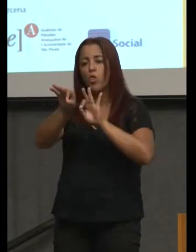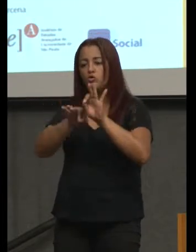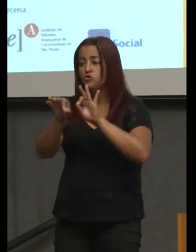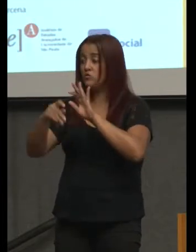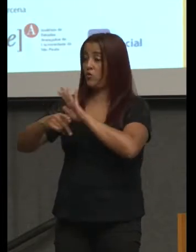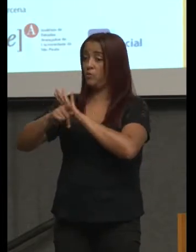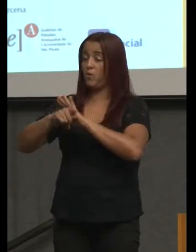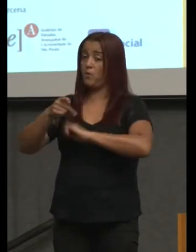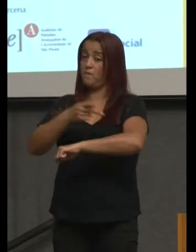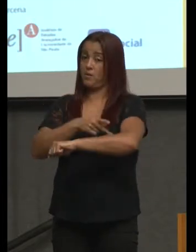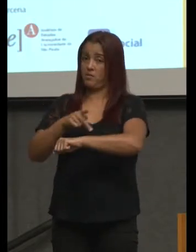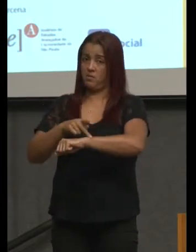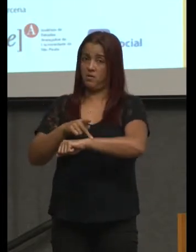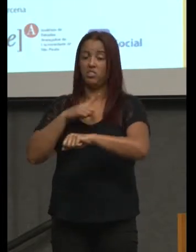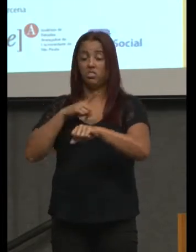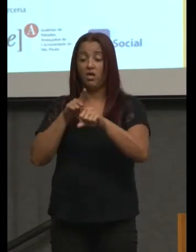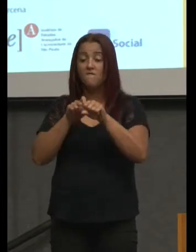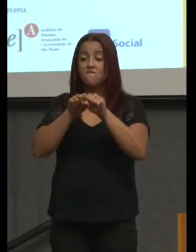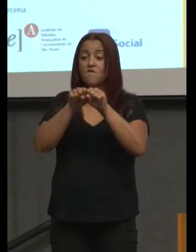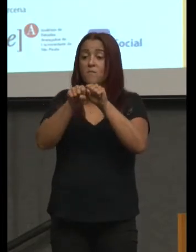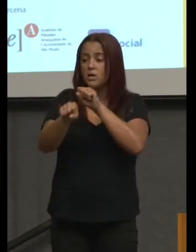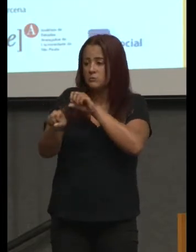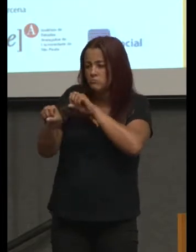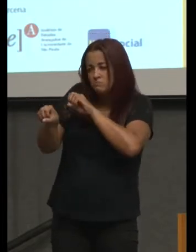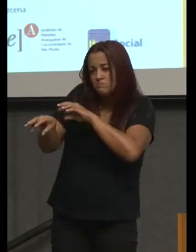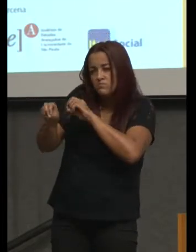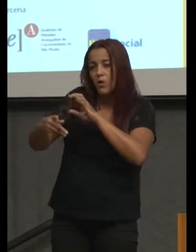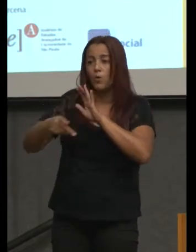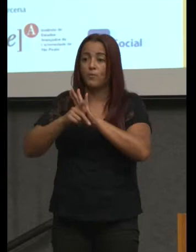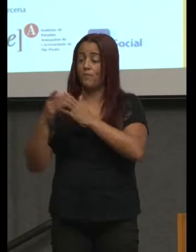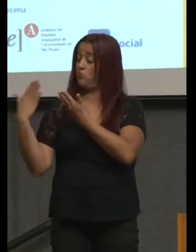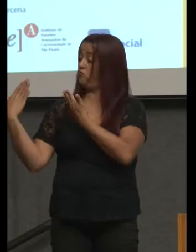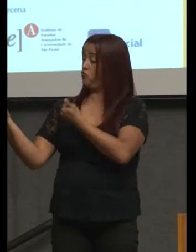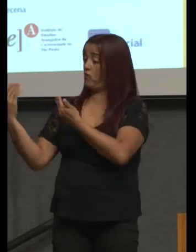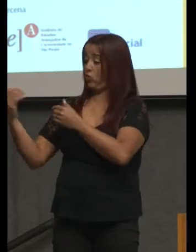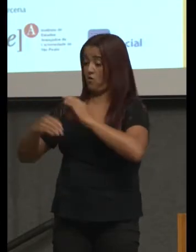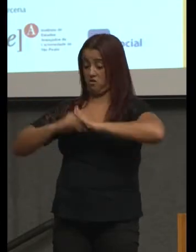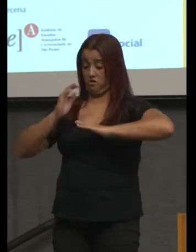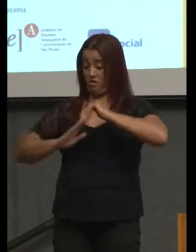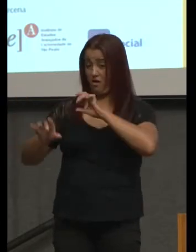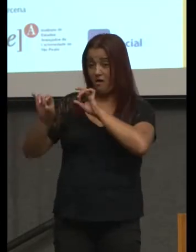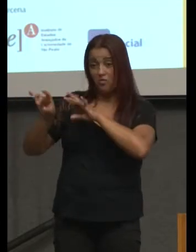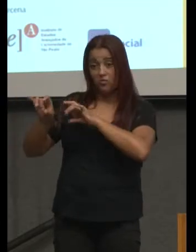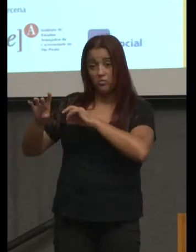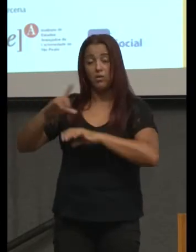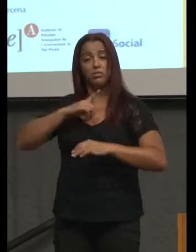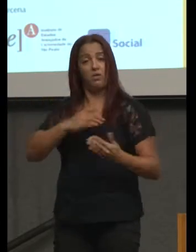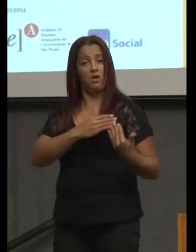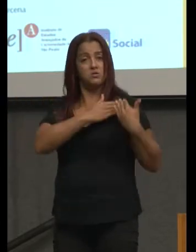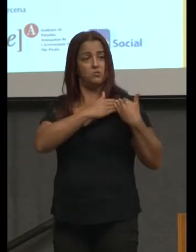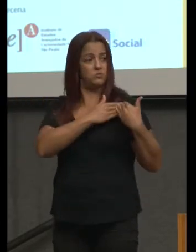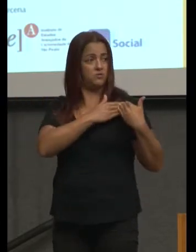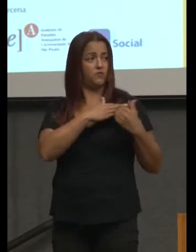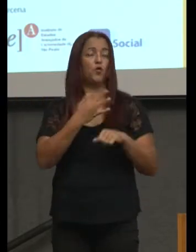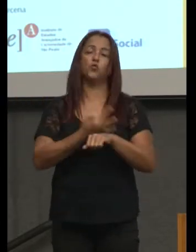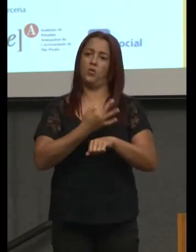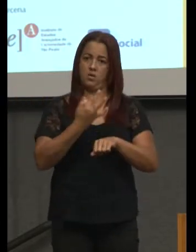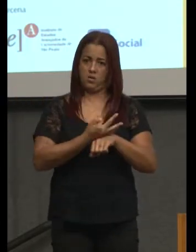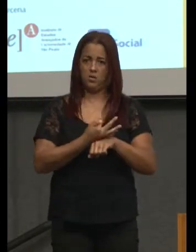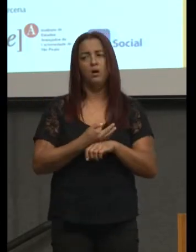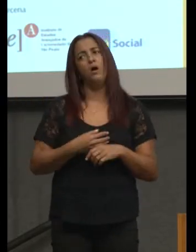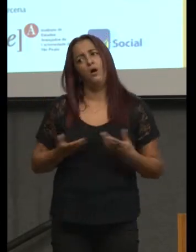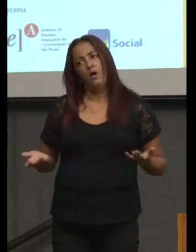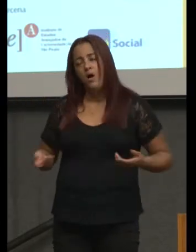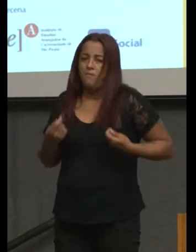formação de uma juventude autônoma, responsável e tolerante é a meta maior. Precisa aprender matemática? Claro que precisa matemática.